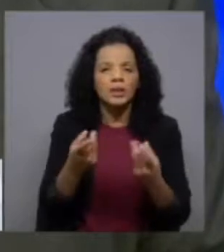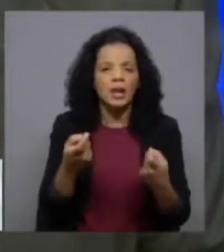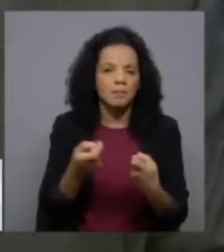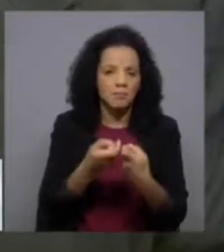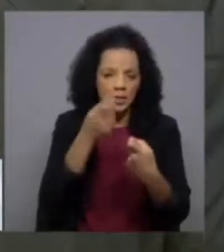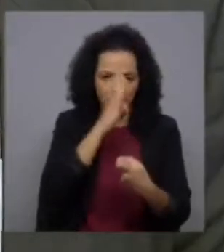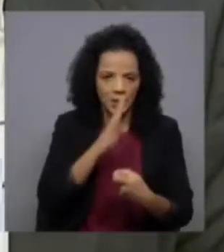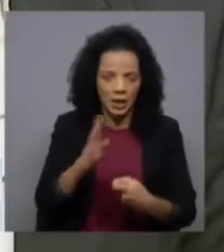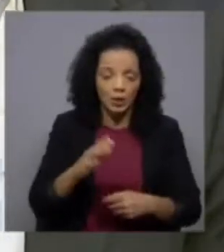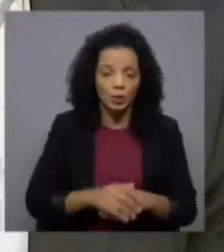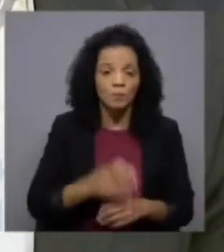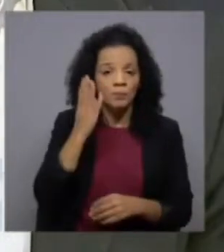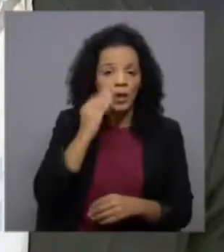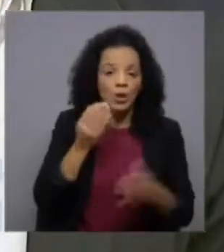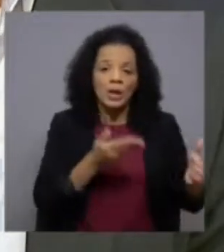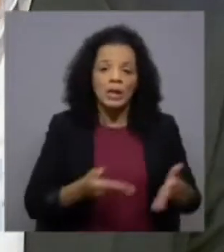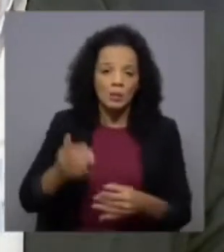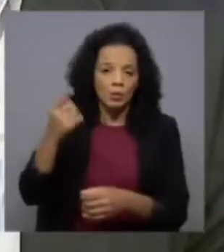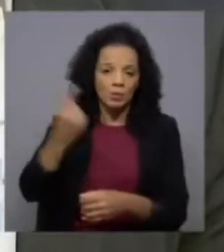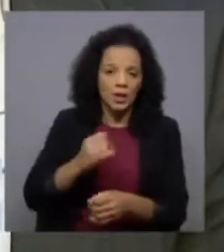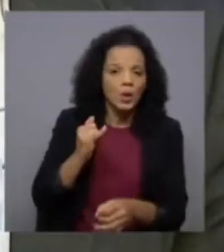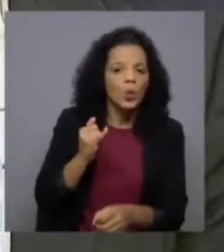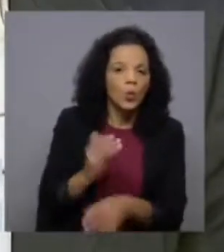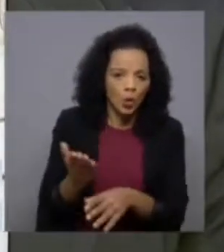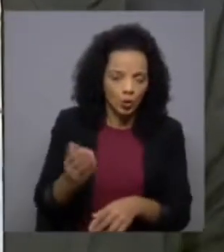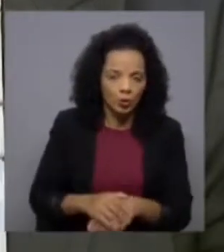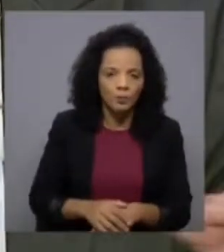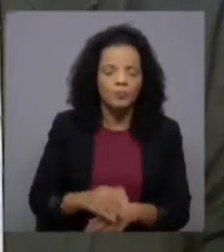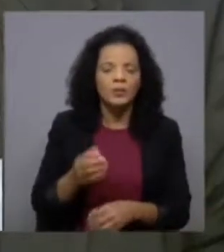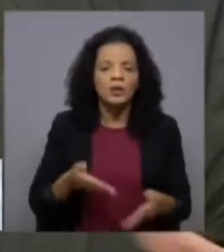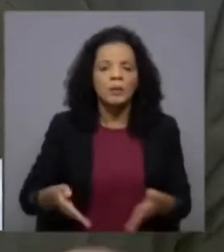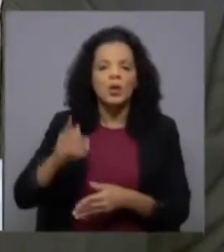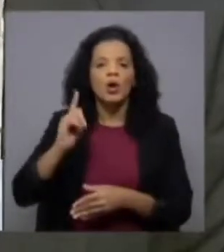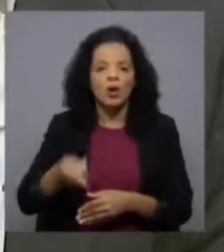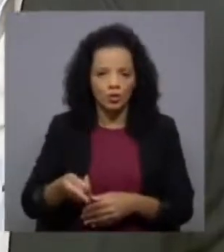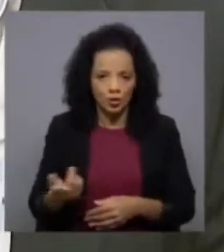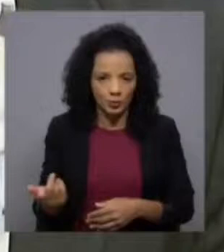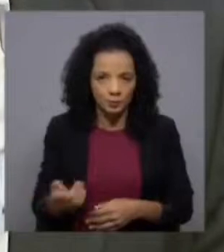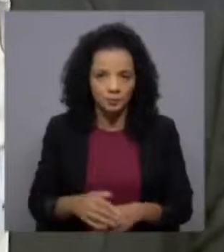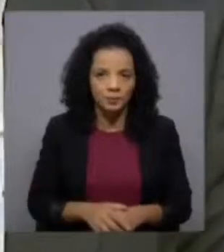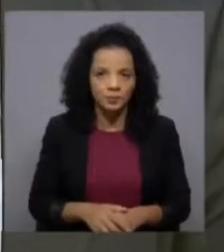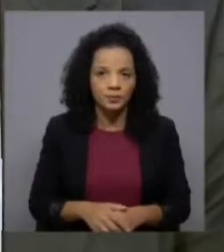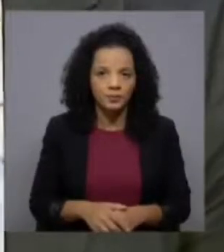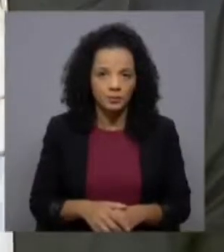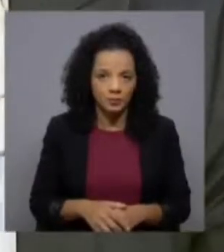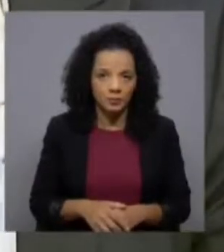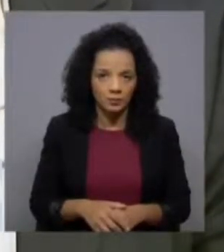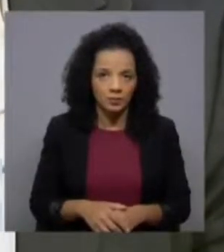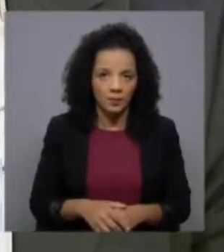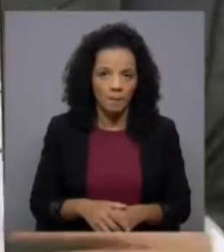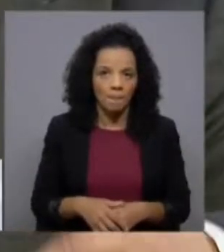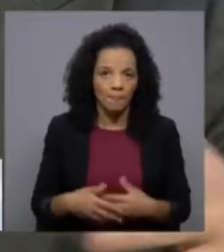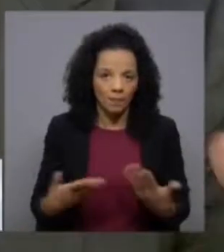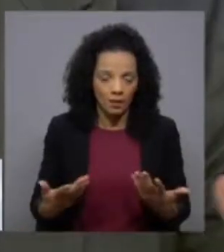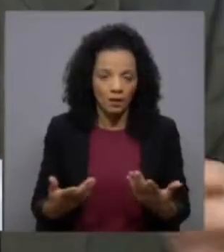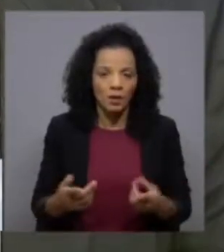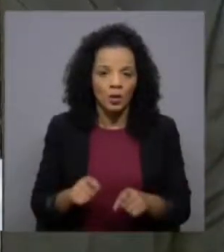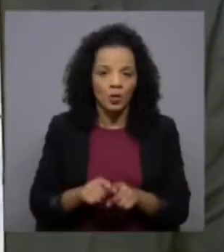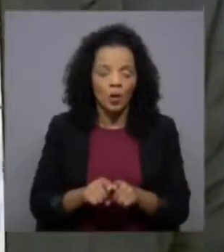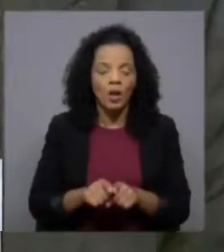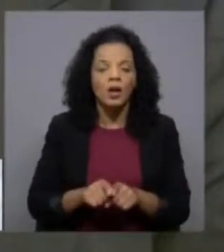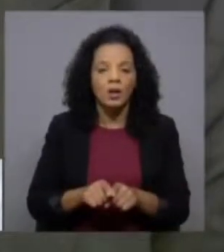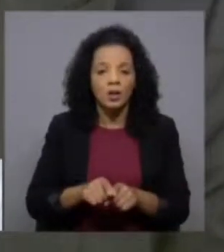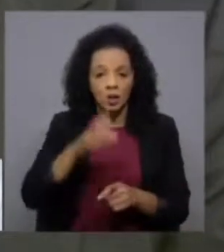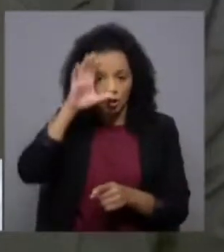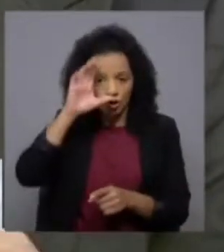nosso caminho tem que ser outro, não o de pôr o carro à frente dos bois, mas o de fazer crescer o perímetro de coleta fiscal do